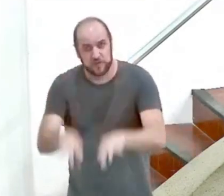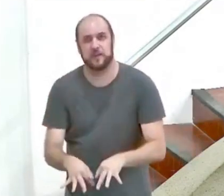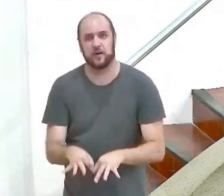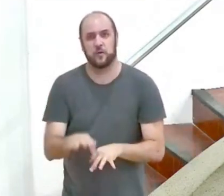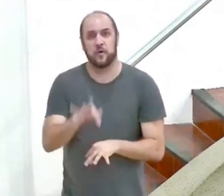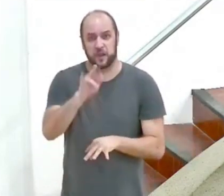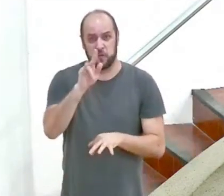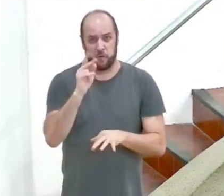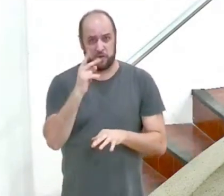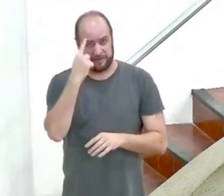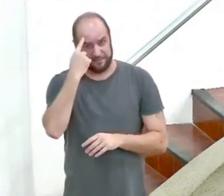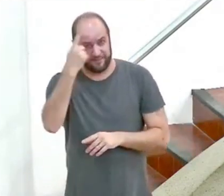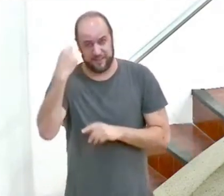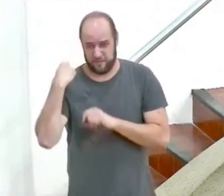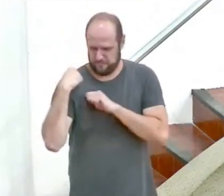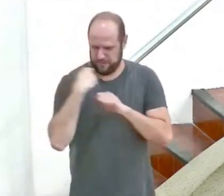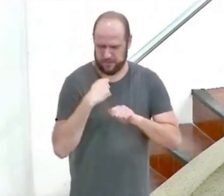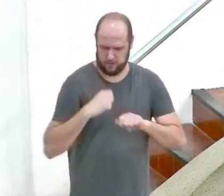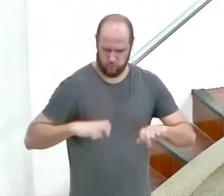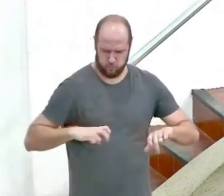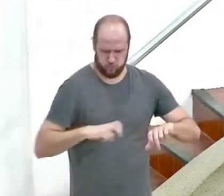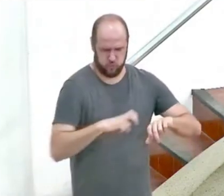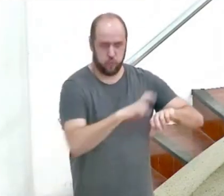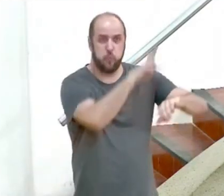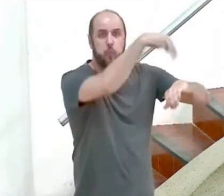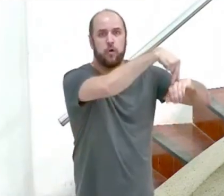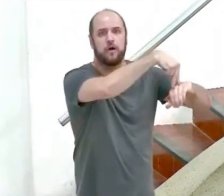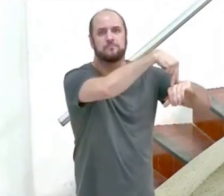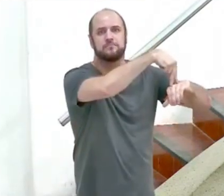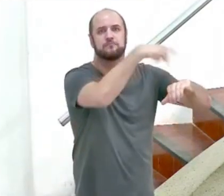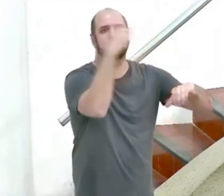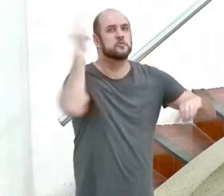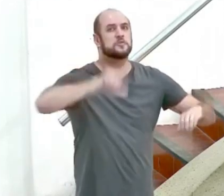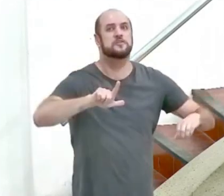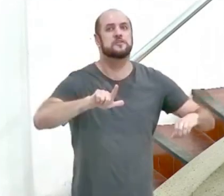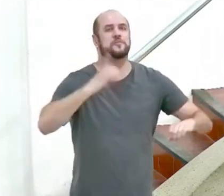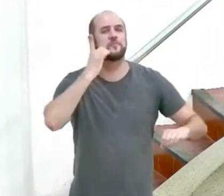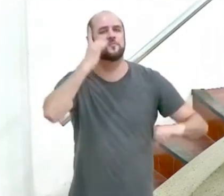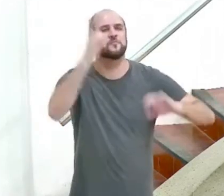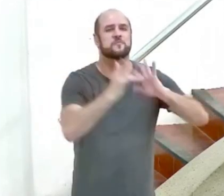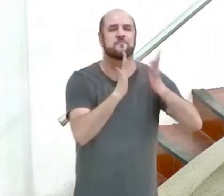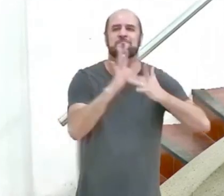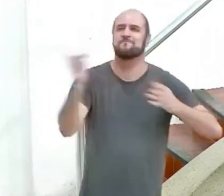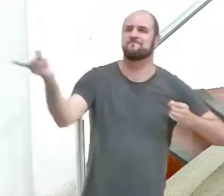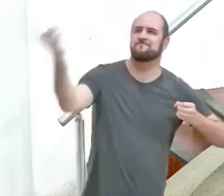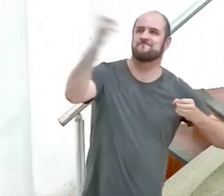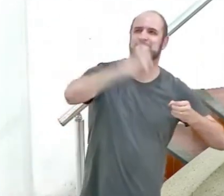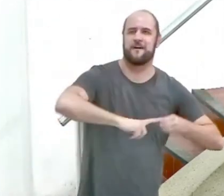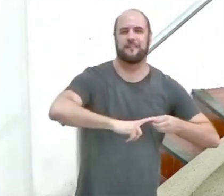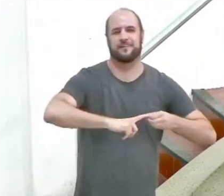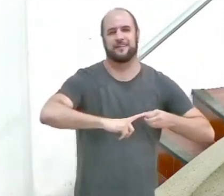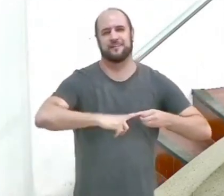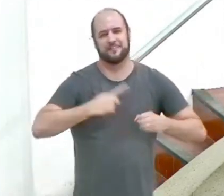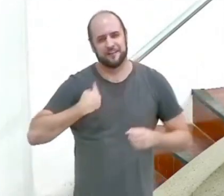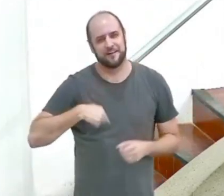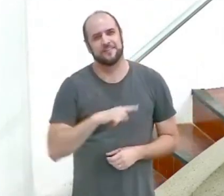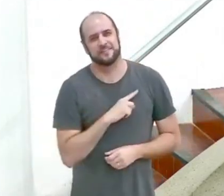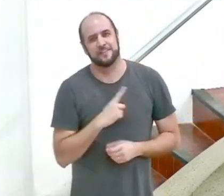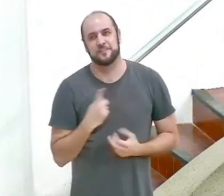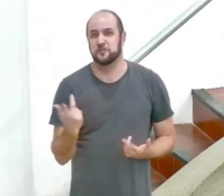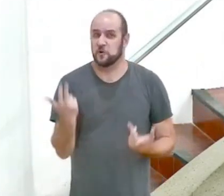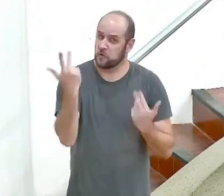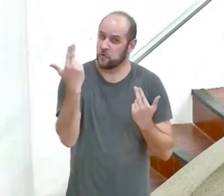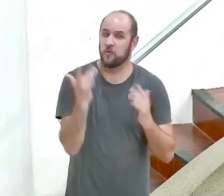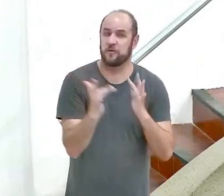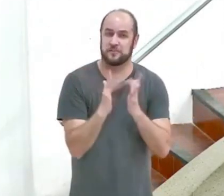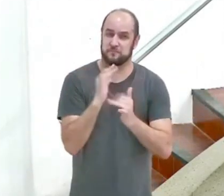certamente chegará no topo do monte no dia em que Cristo Jesus voltar e nós seremos semelhantes a